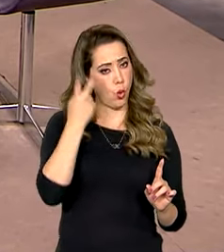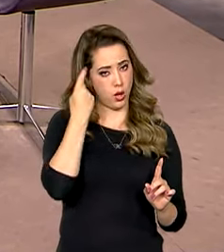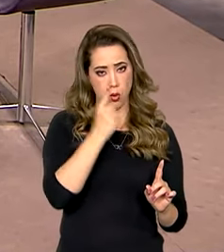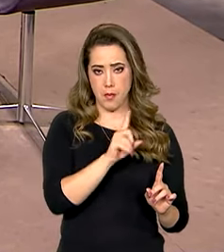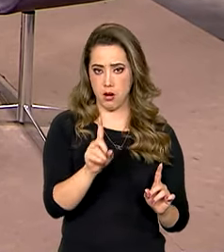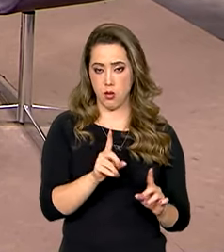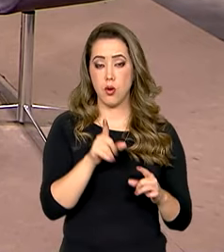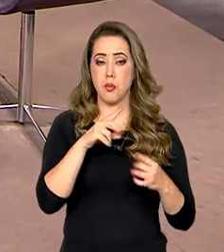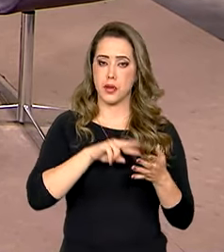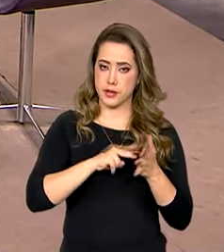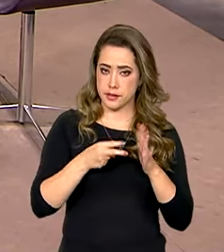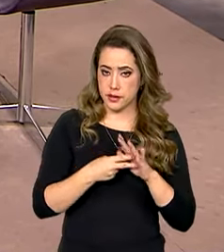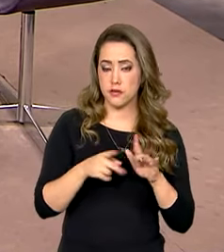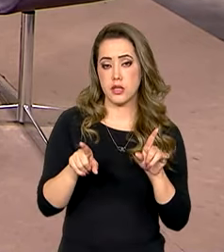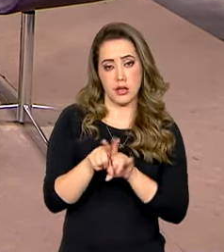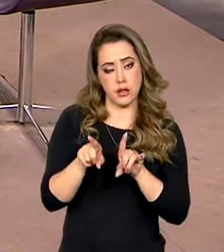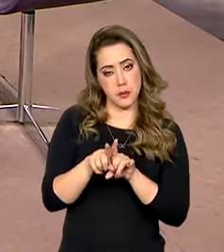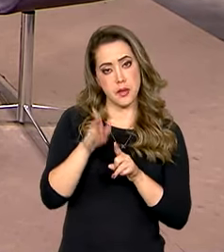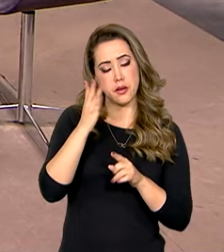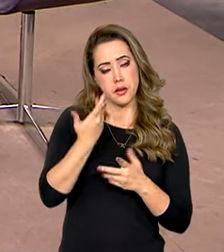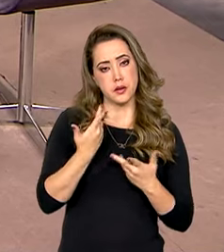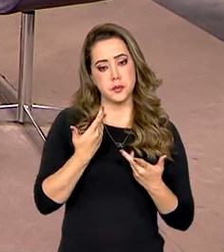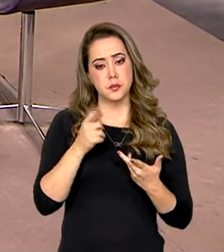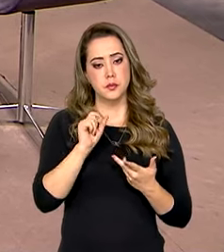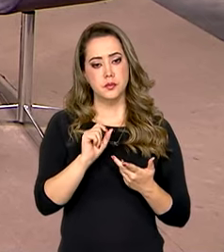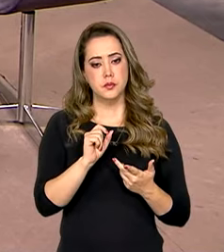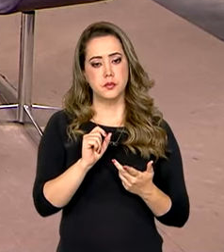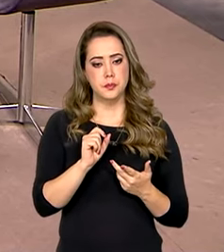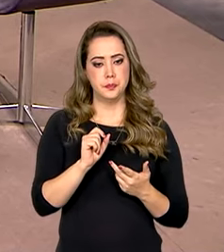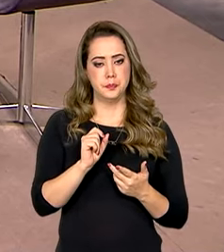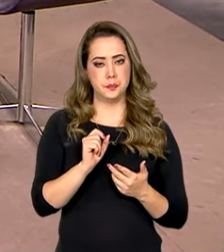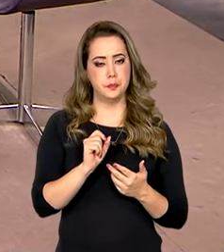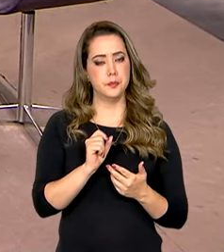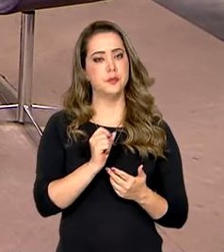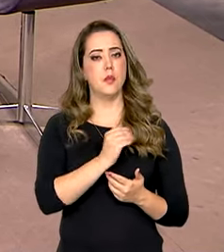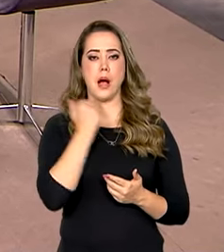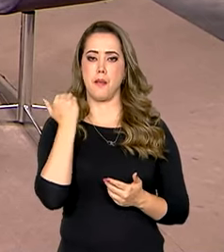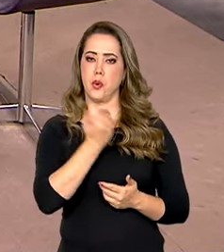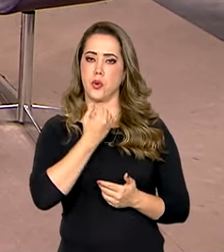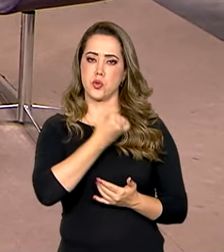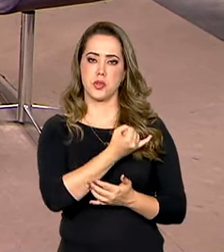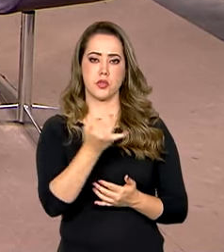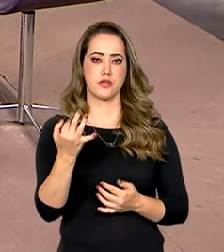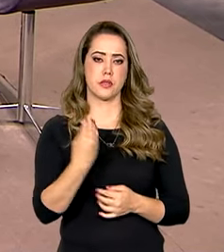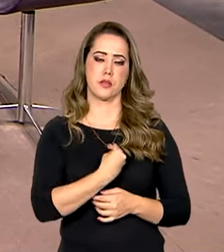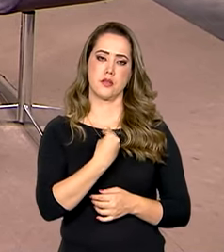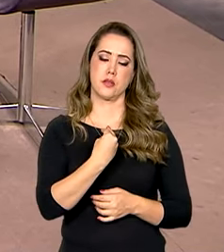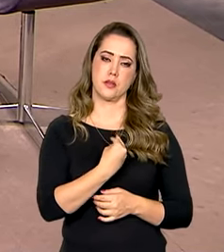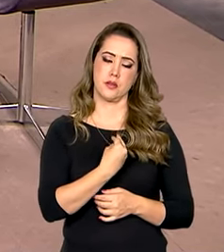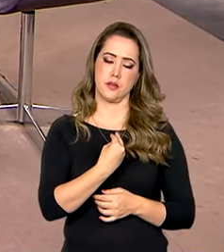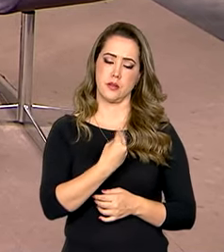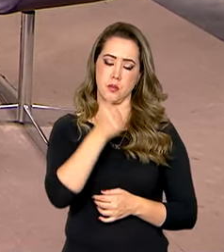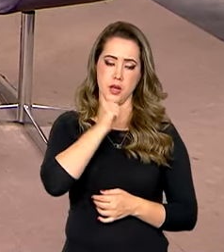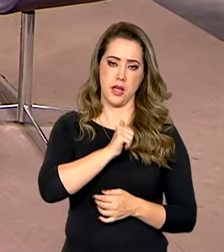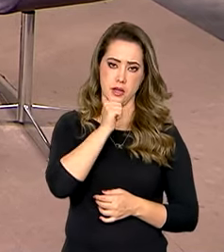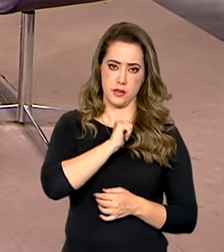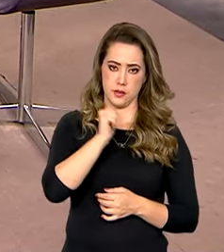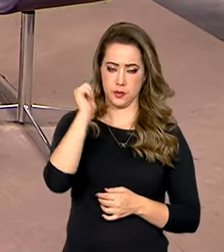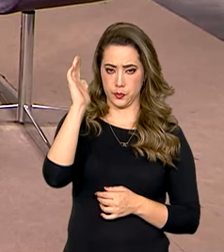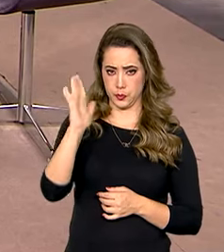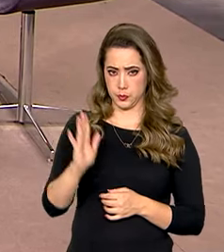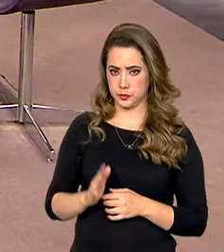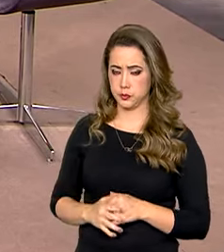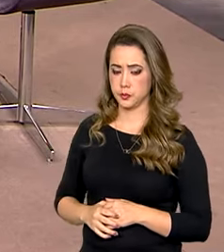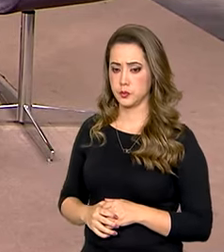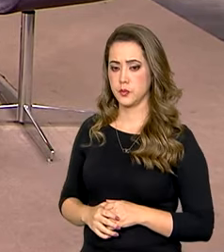também, infelizmente, a perda da vida de muitas mulheres no nosso país. Então, as ações,